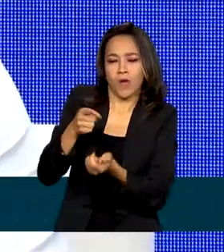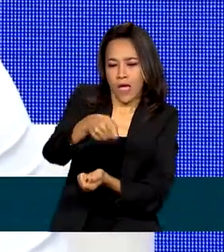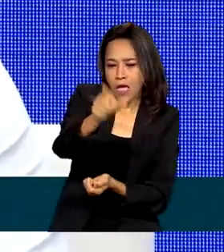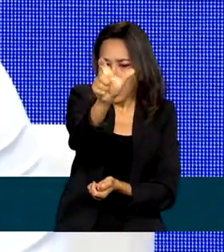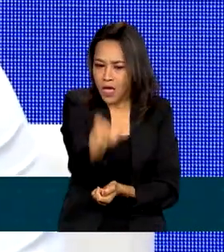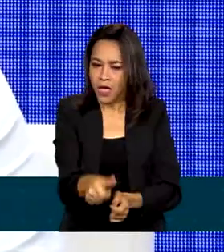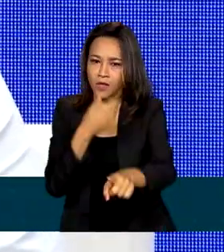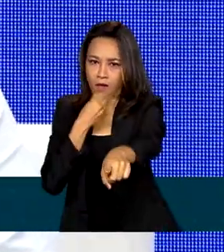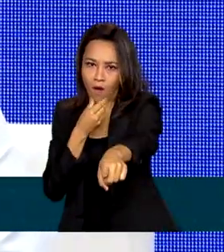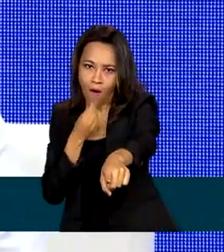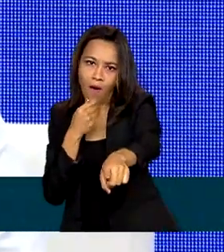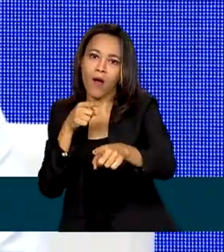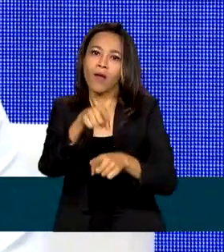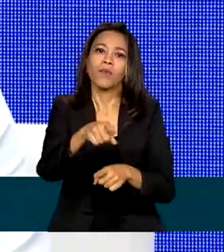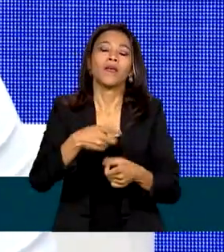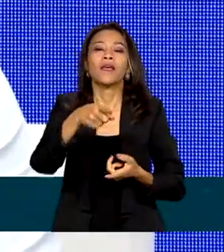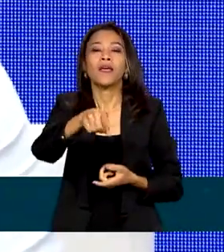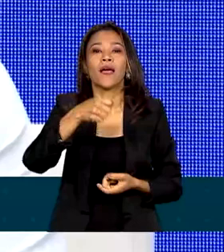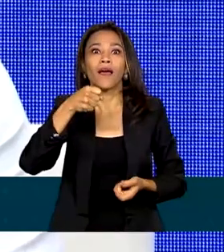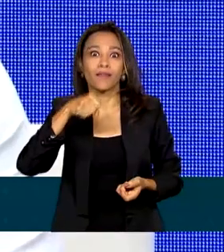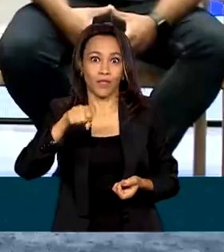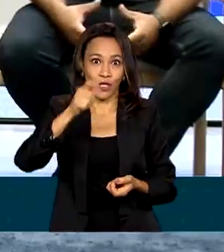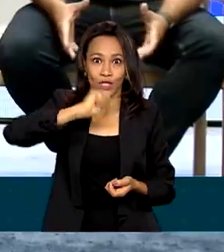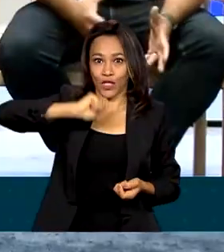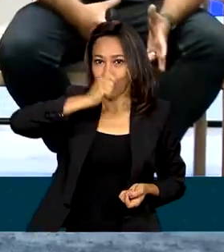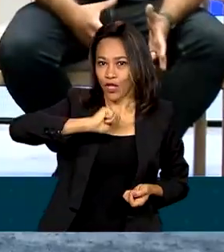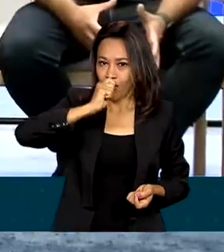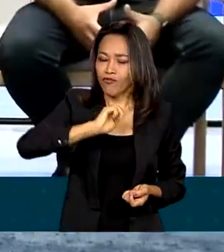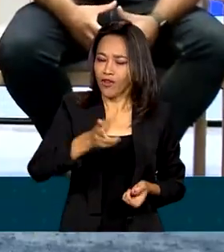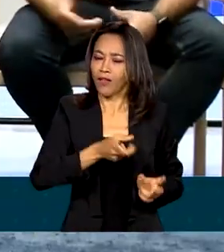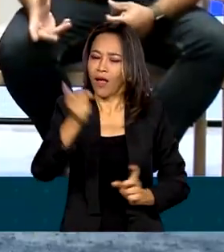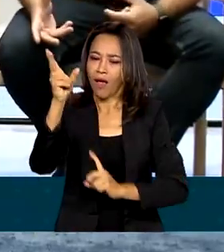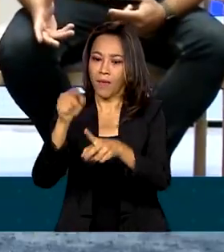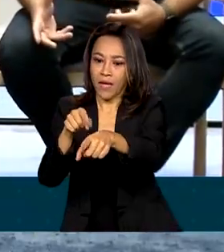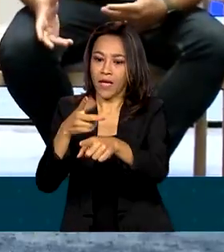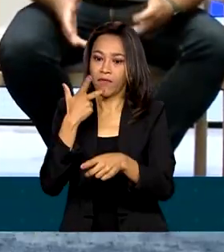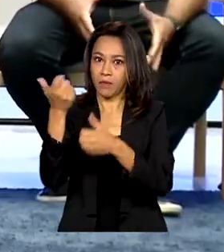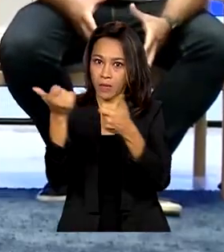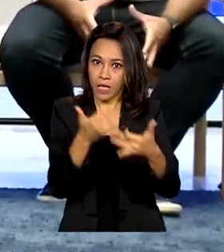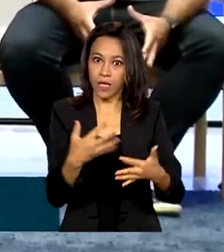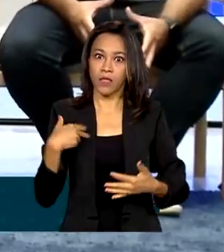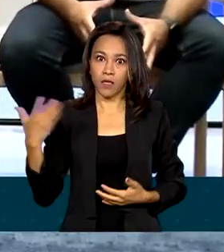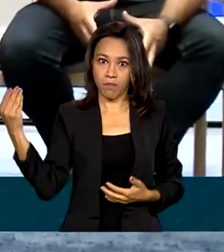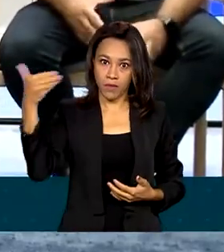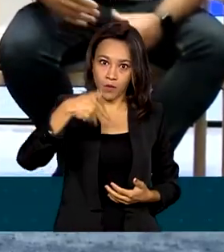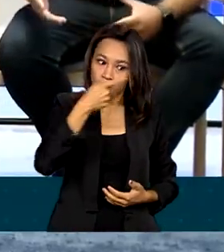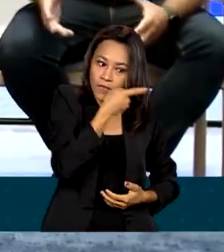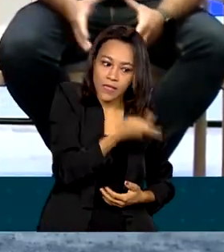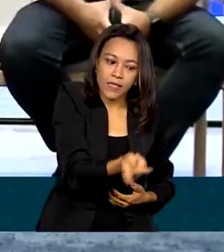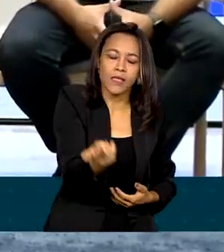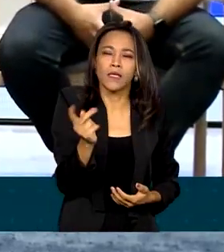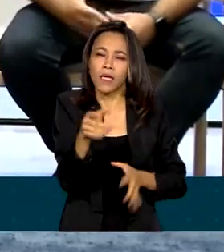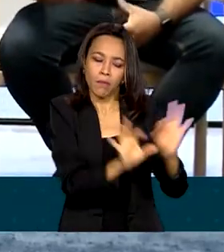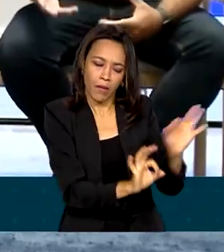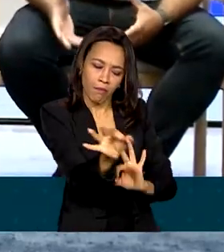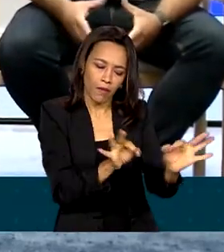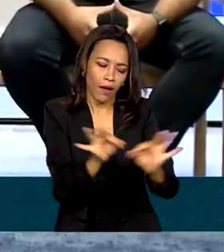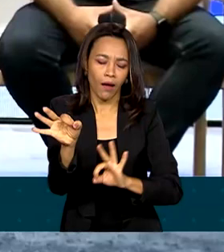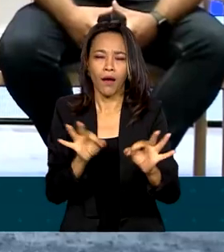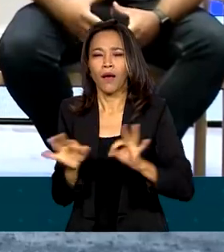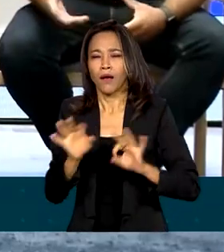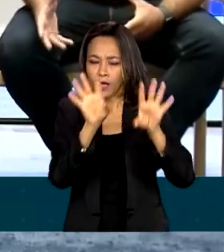frutos de Goiás, já são comercializados no exterior. Recebo a visita de pessoas que são do câmbio, pessoas que são do processo de preparação,